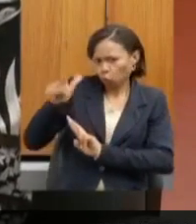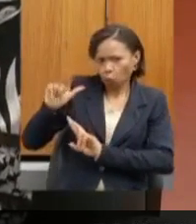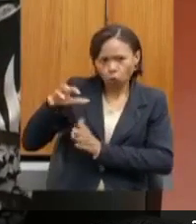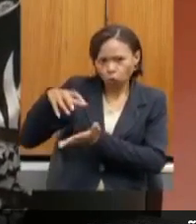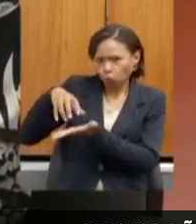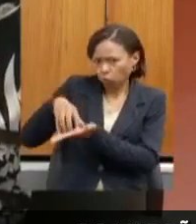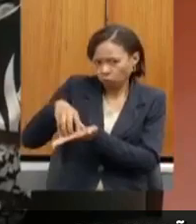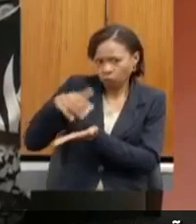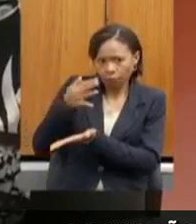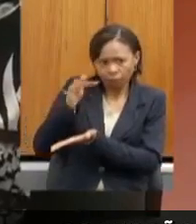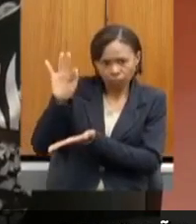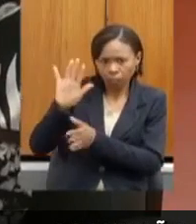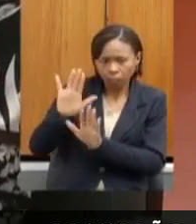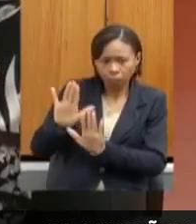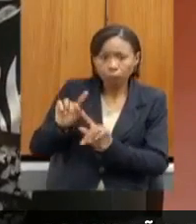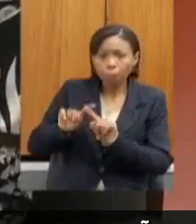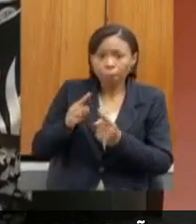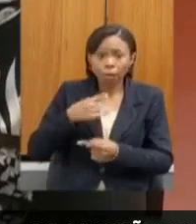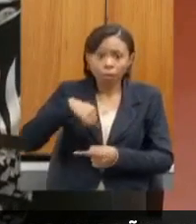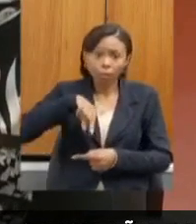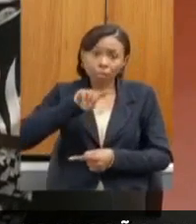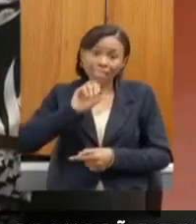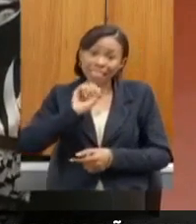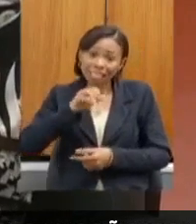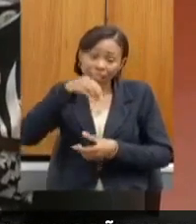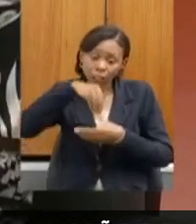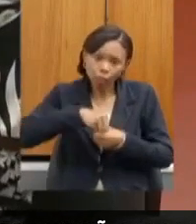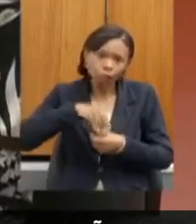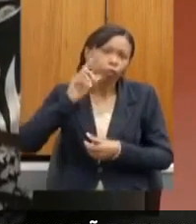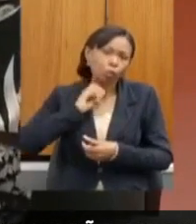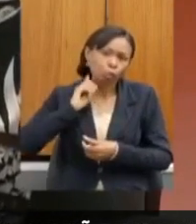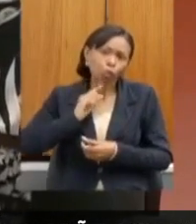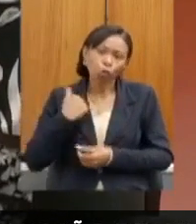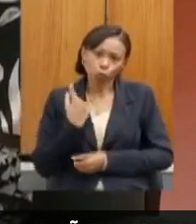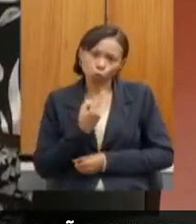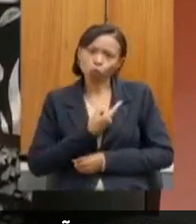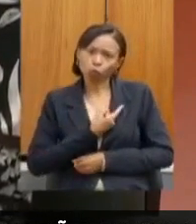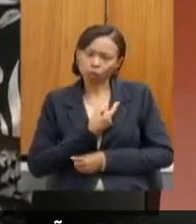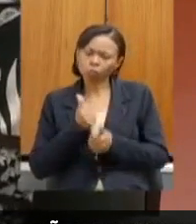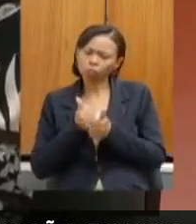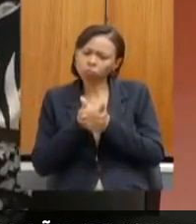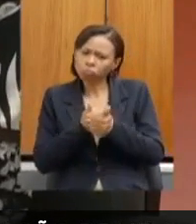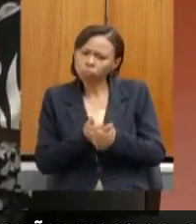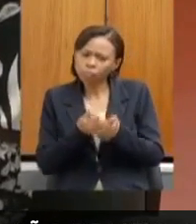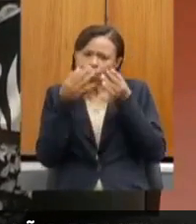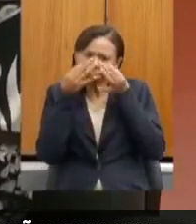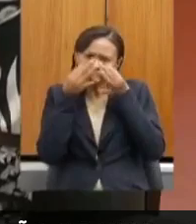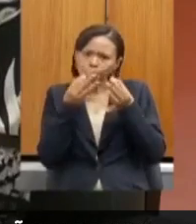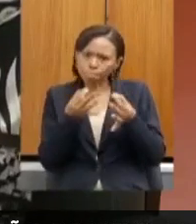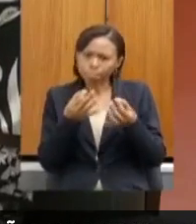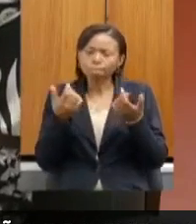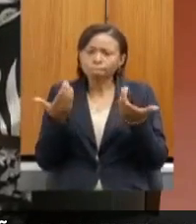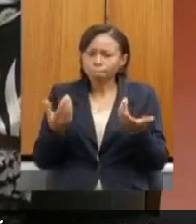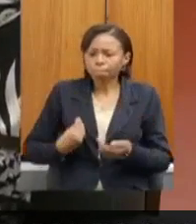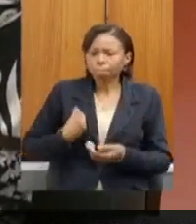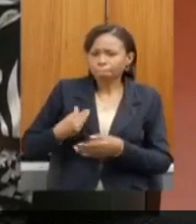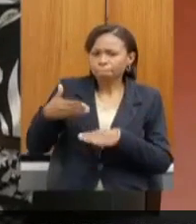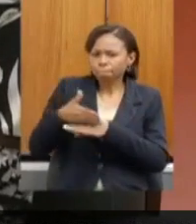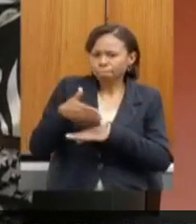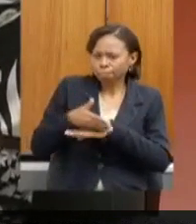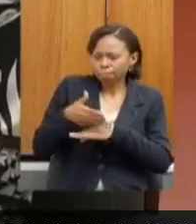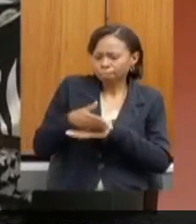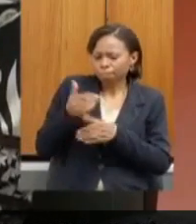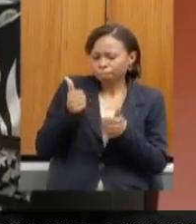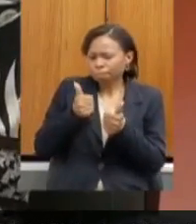federado, que está dentro do nosso Estado e, portanto, uma participação efetiva no acompanhamento